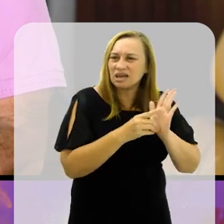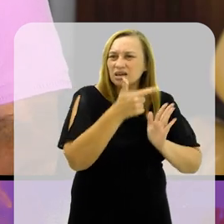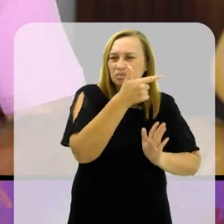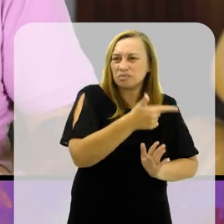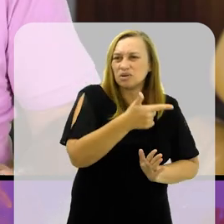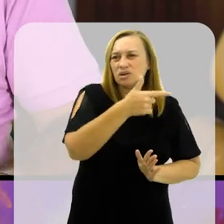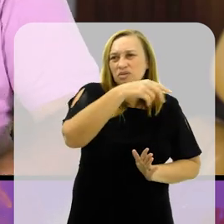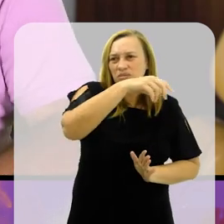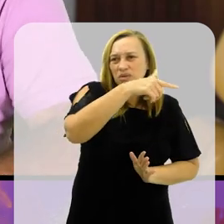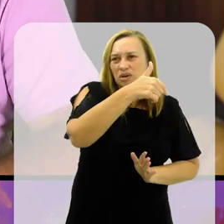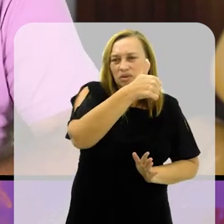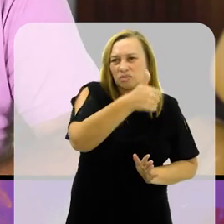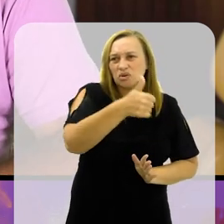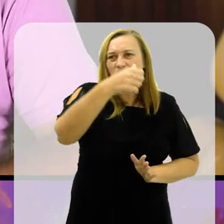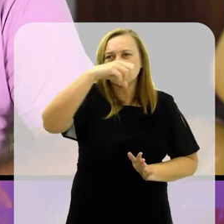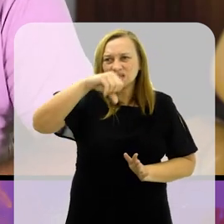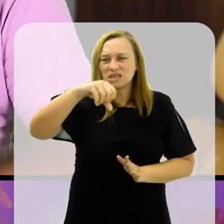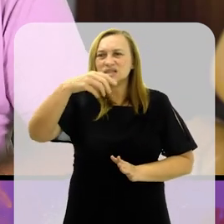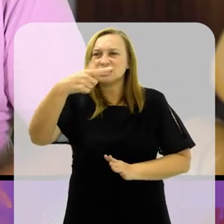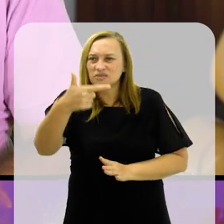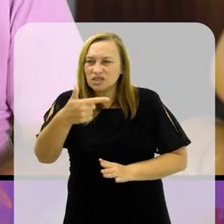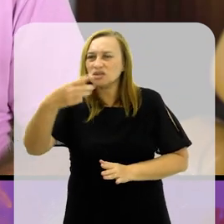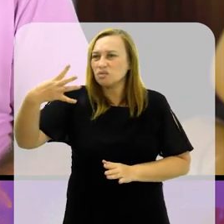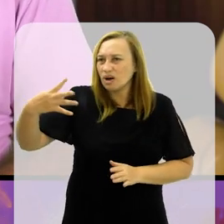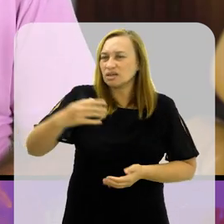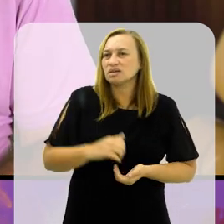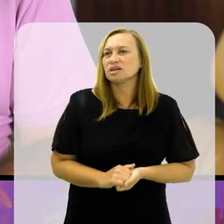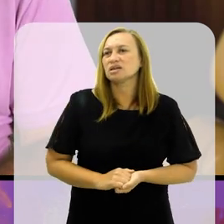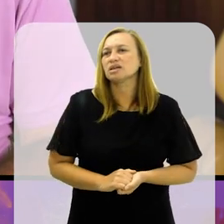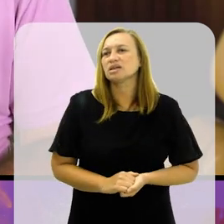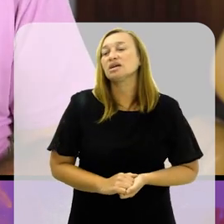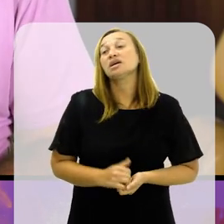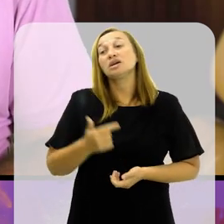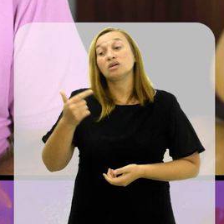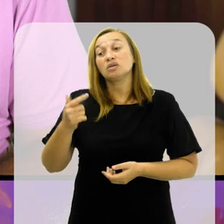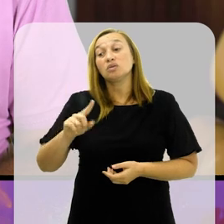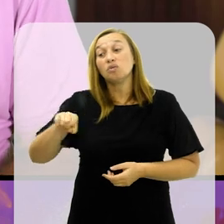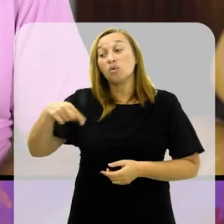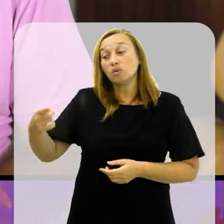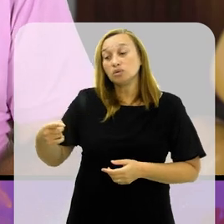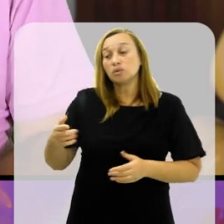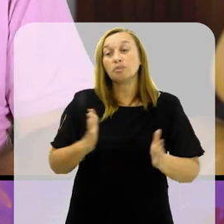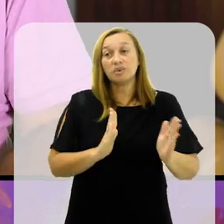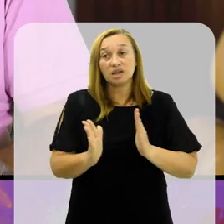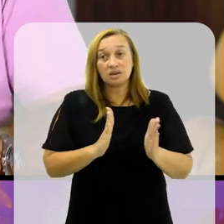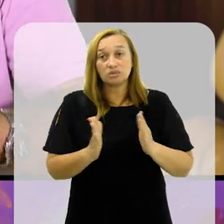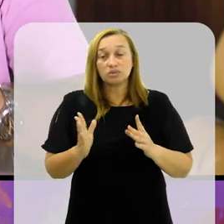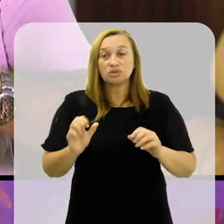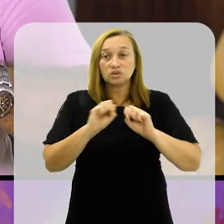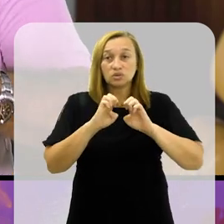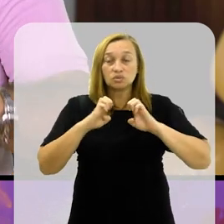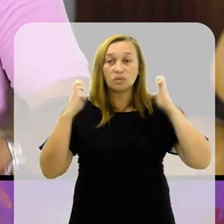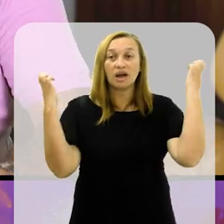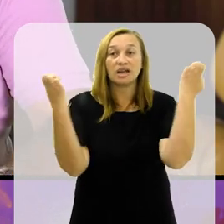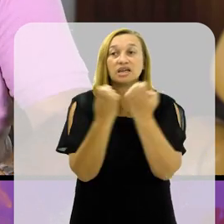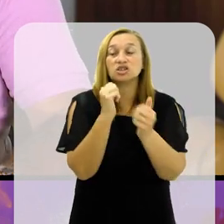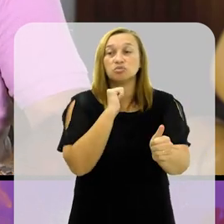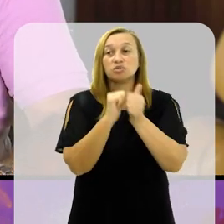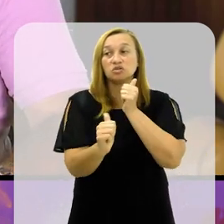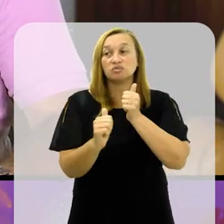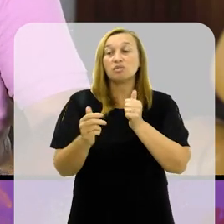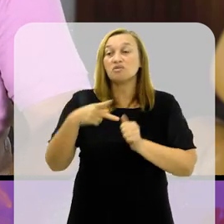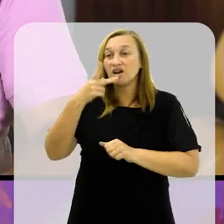23 e em 1924. Renato, na nossa segunda parte do Arena Esportiva, a gente vai continuar